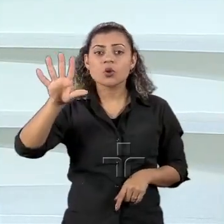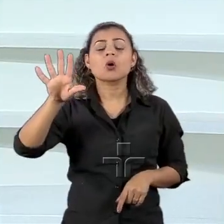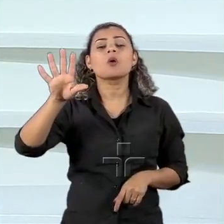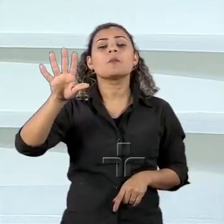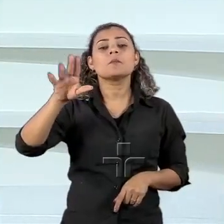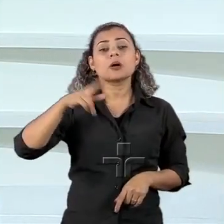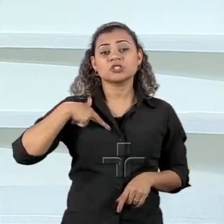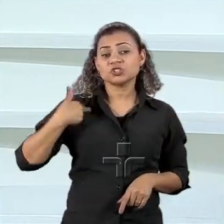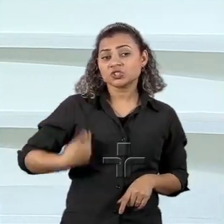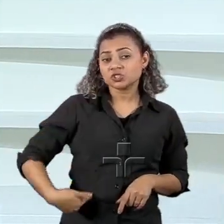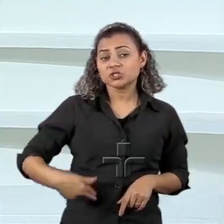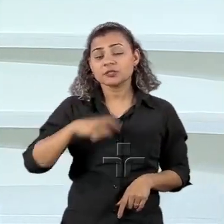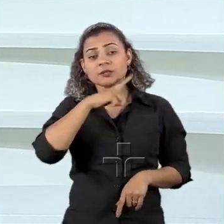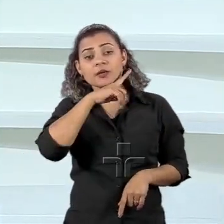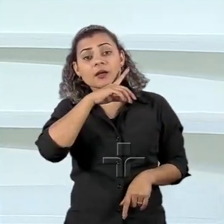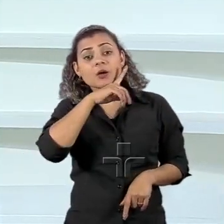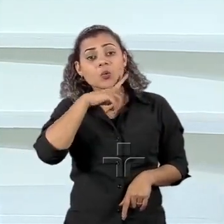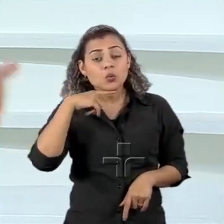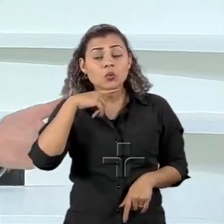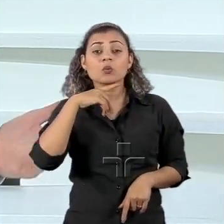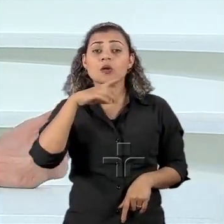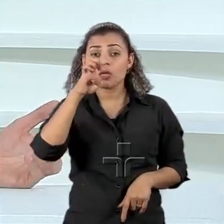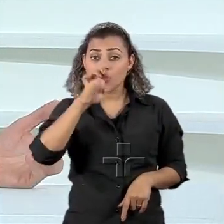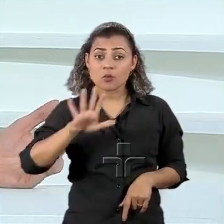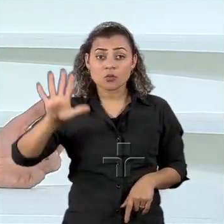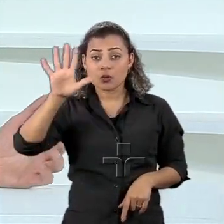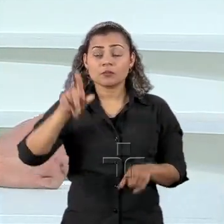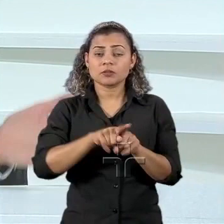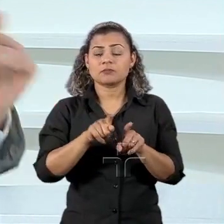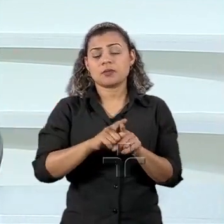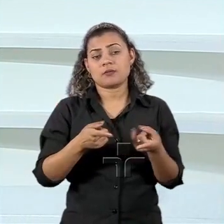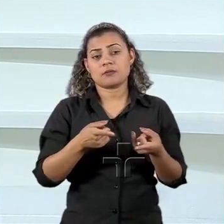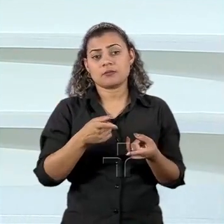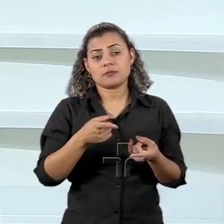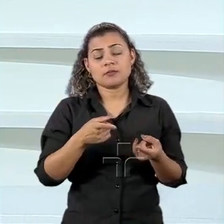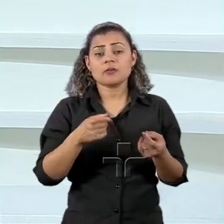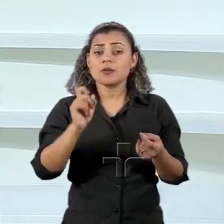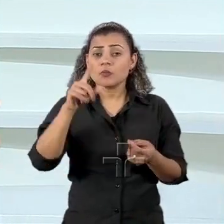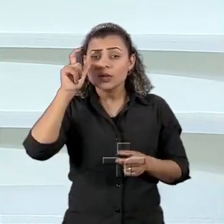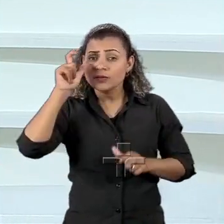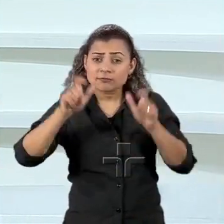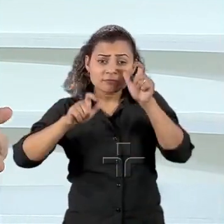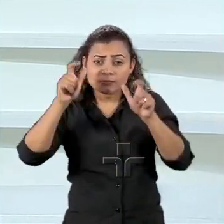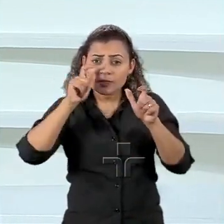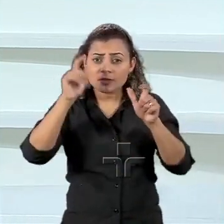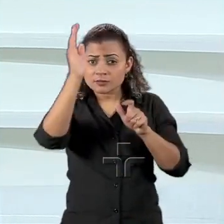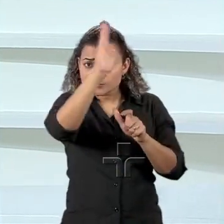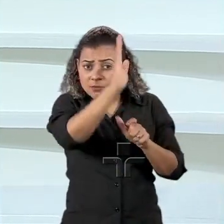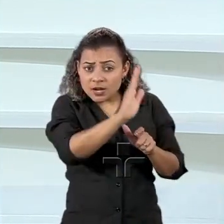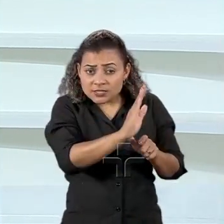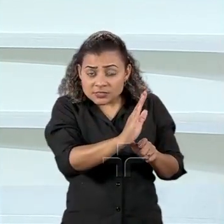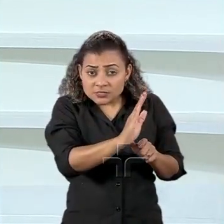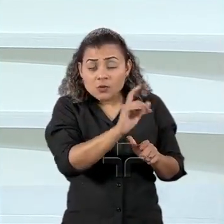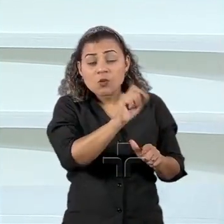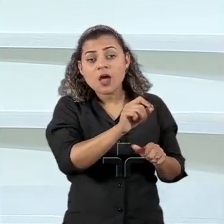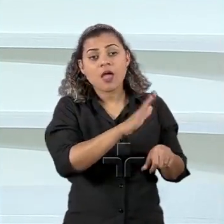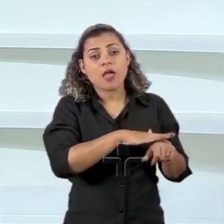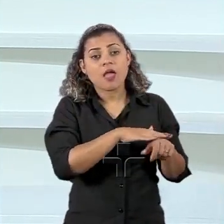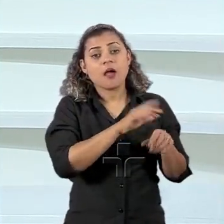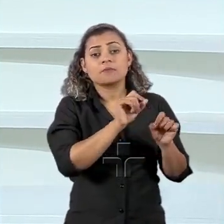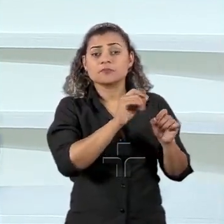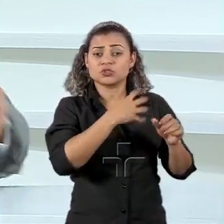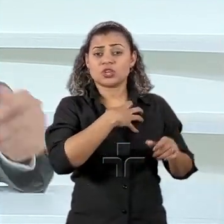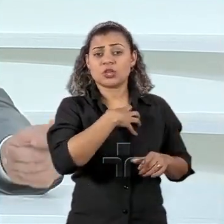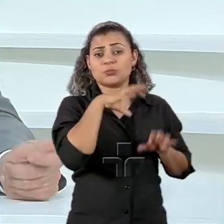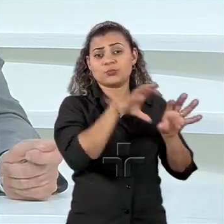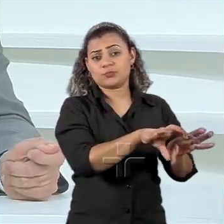É no multilateral que o Brasil consegue jogar de igual para igual. A defesa do interesse nacional brasileiro funciona melhor nessas plataformas. Em